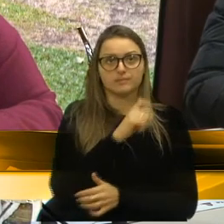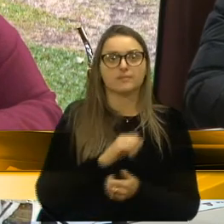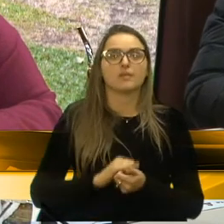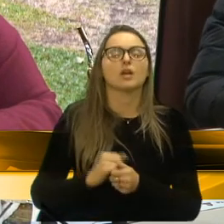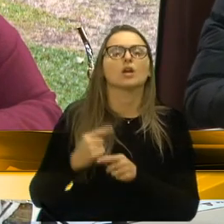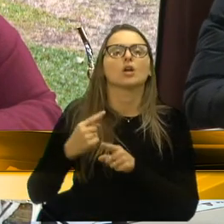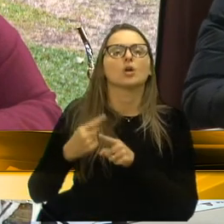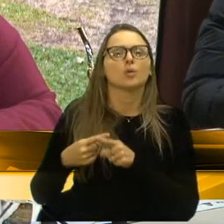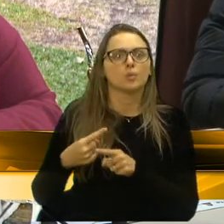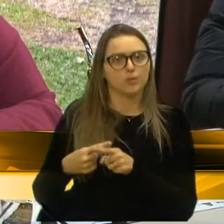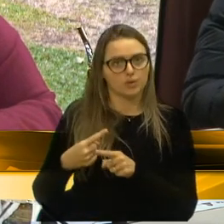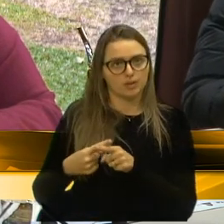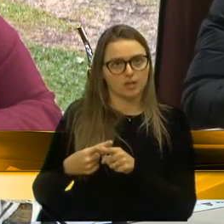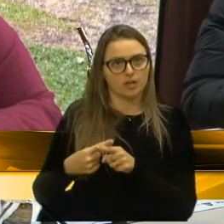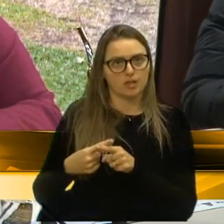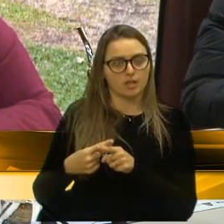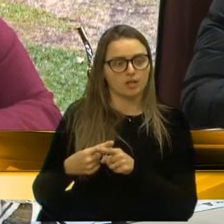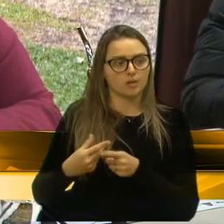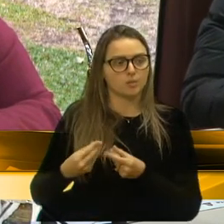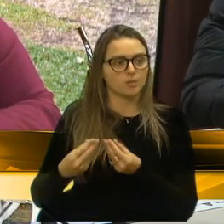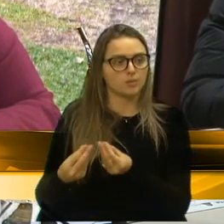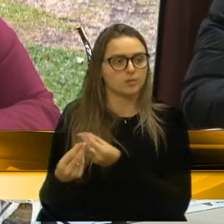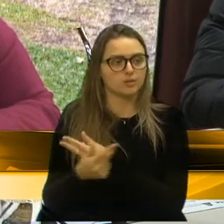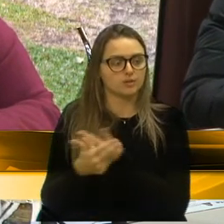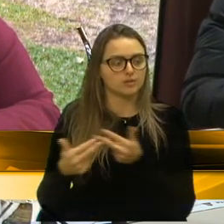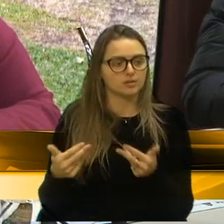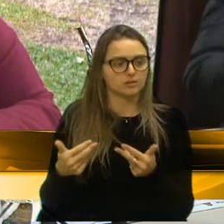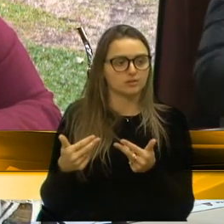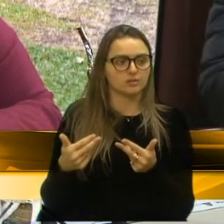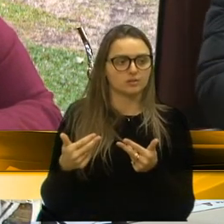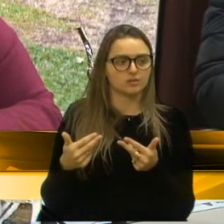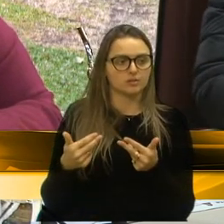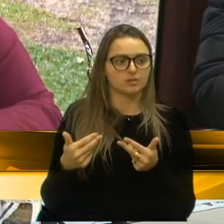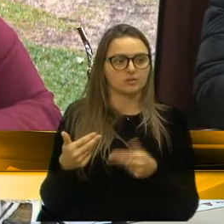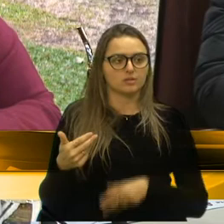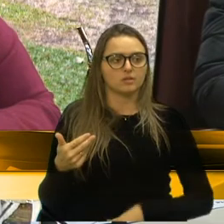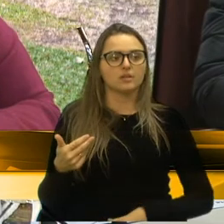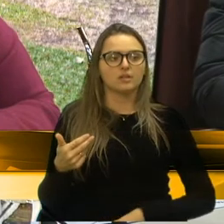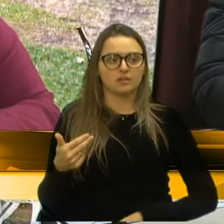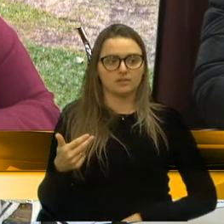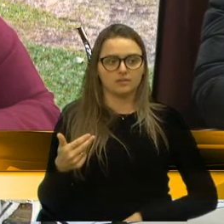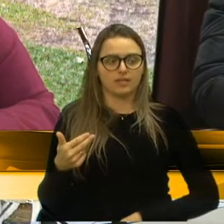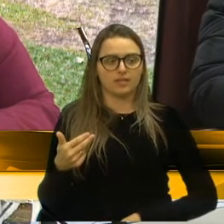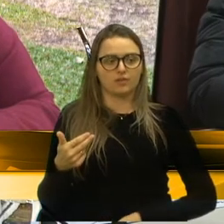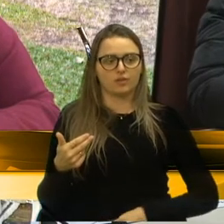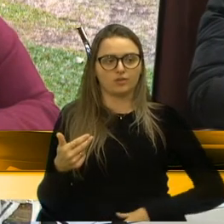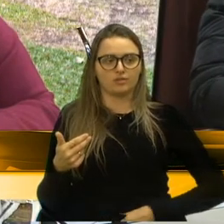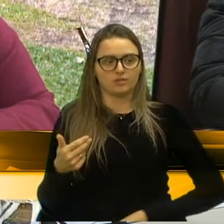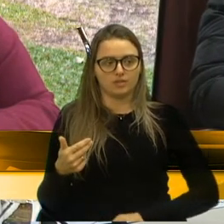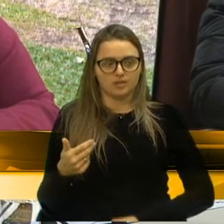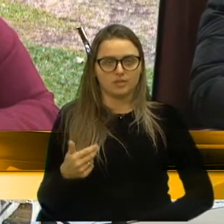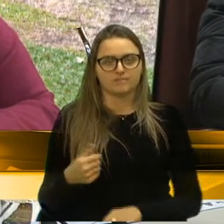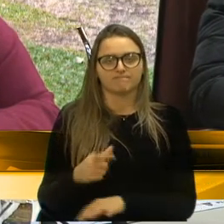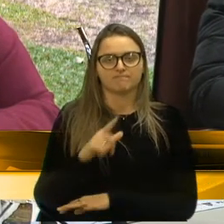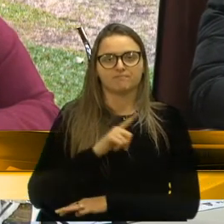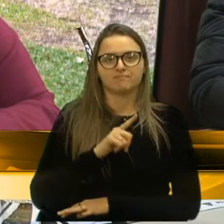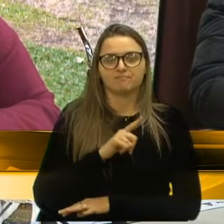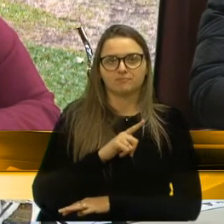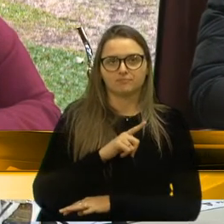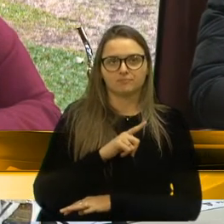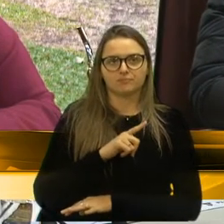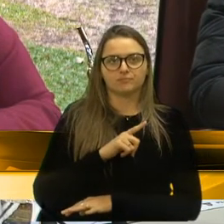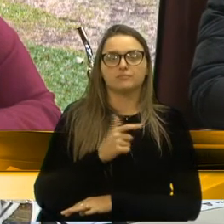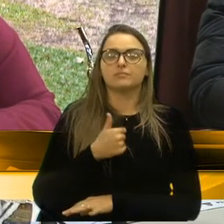porque, em muitas situações, as pessoas não querem se envolver. Mas eu parabenizo e